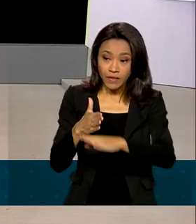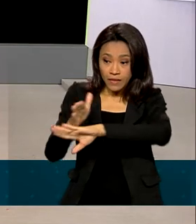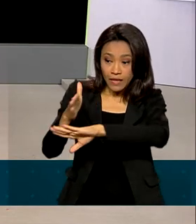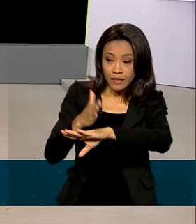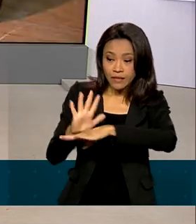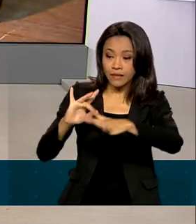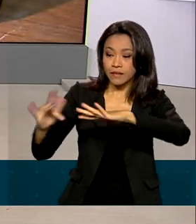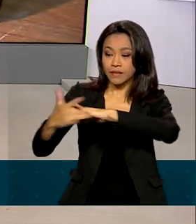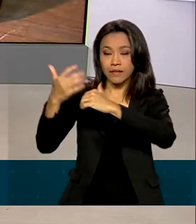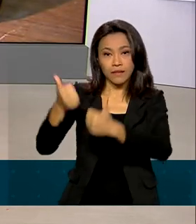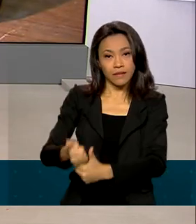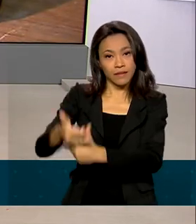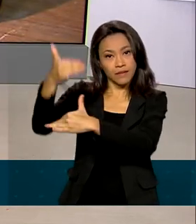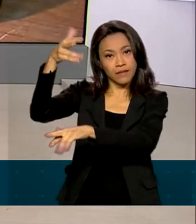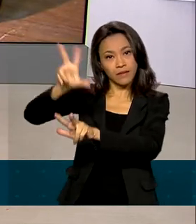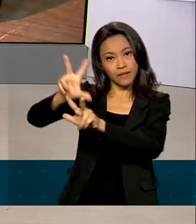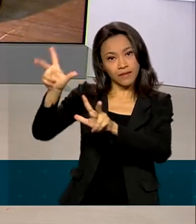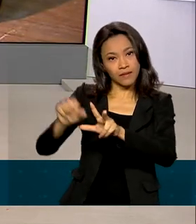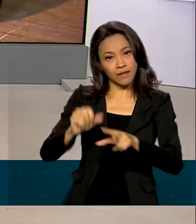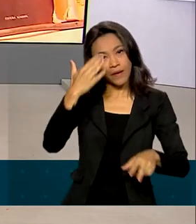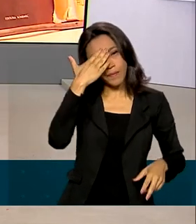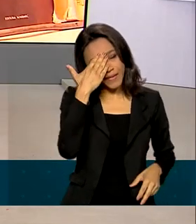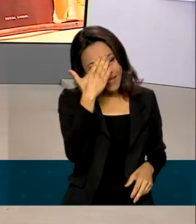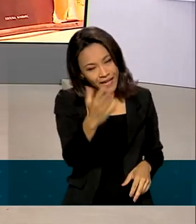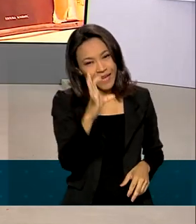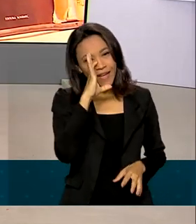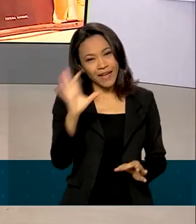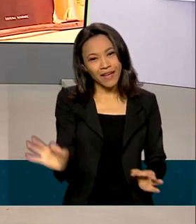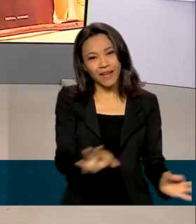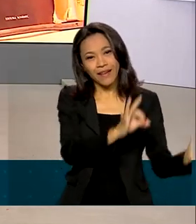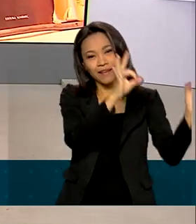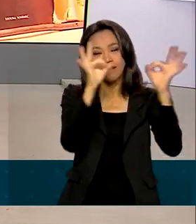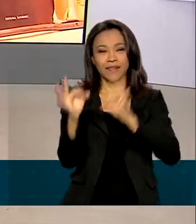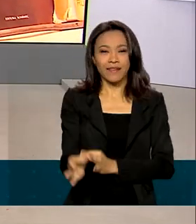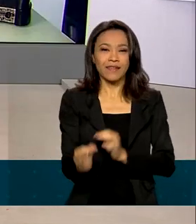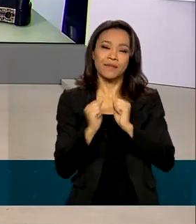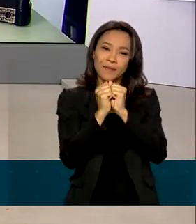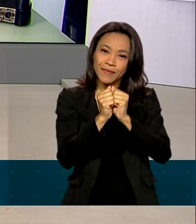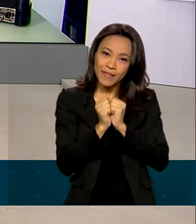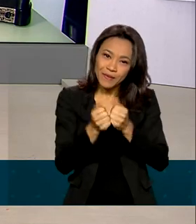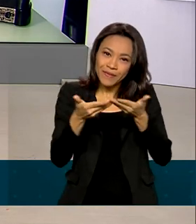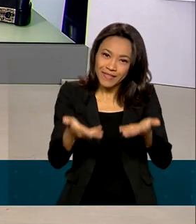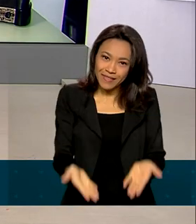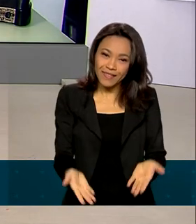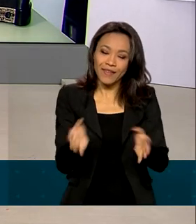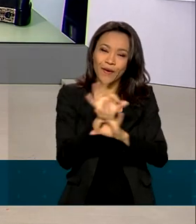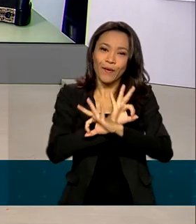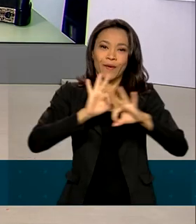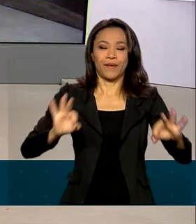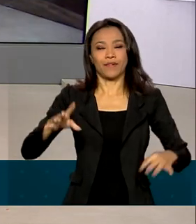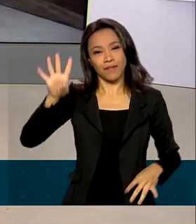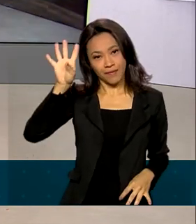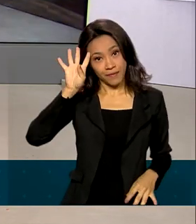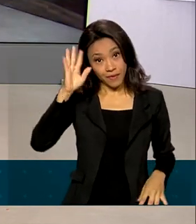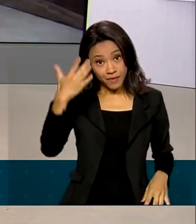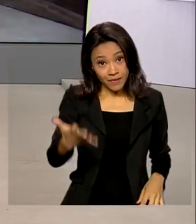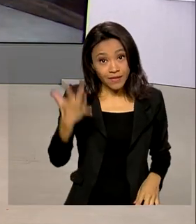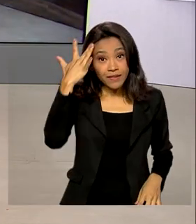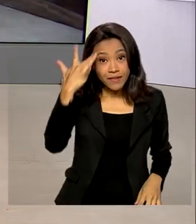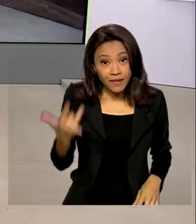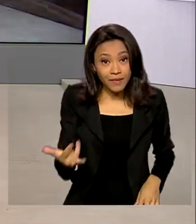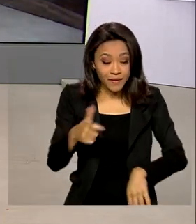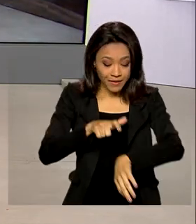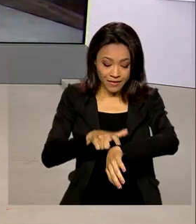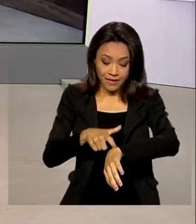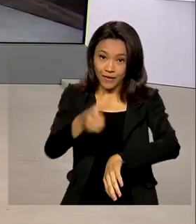redes sociais da TV Brasil. Obrigada pela sua audiência, pela sua companhia aqui no Brasil em Dia. Uma ótima quarta-feira para você e até amanhã,